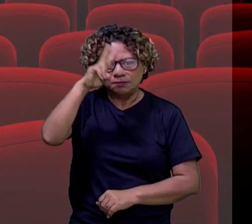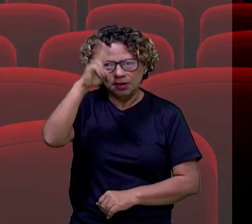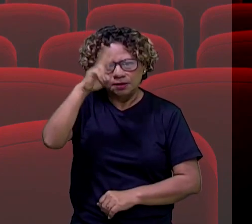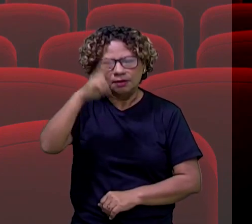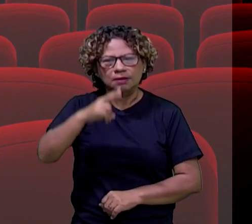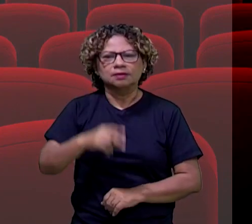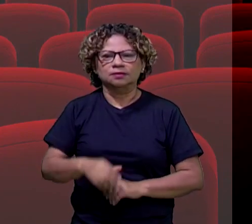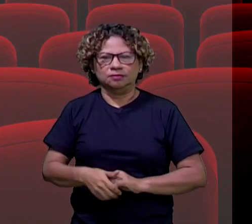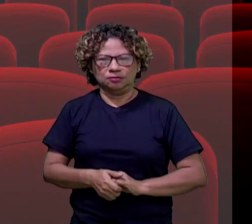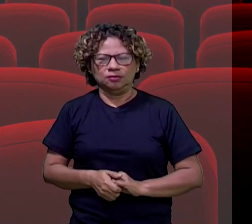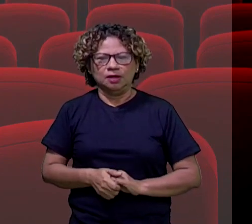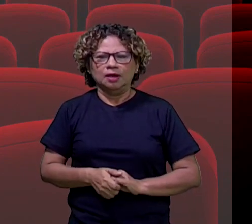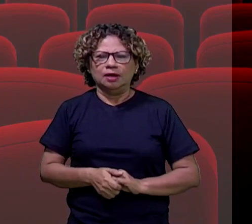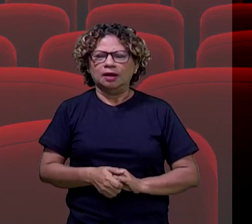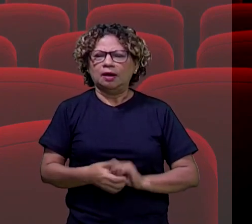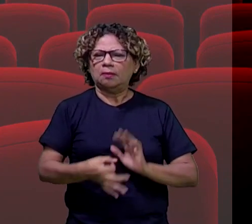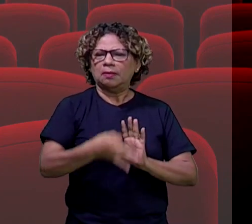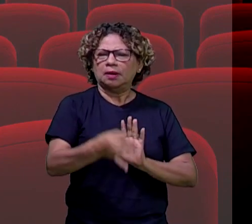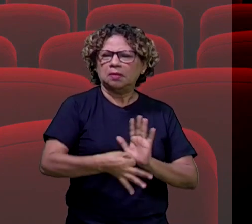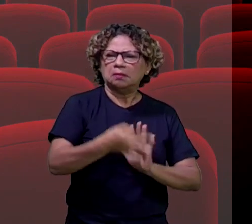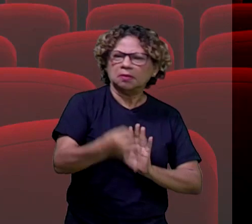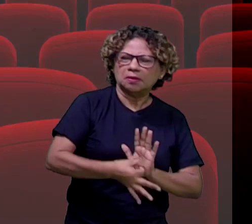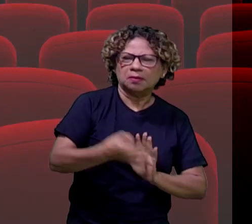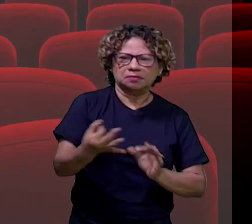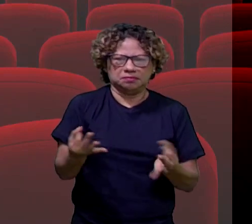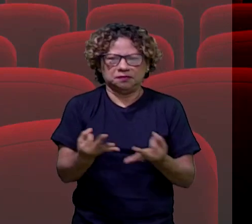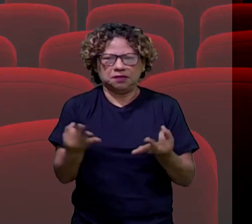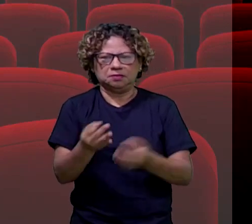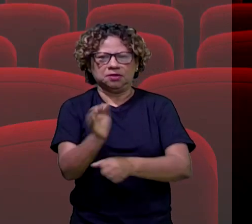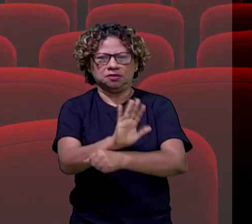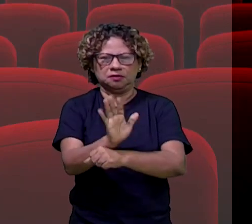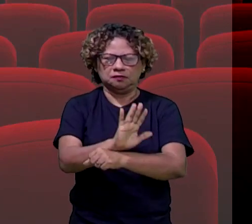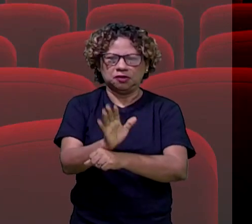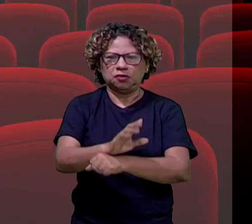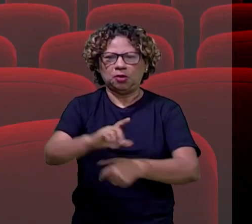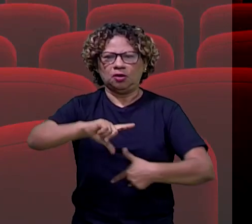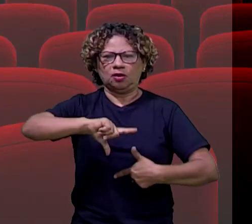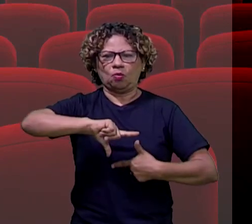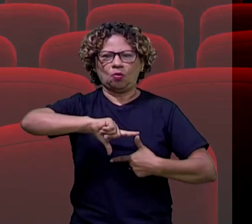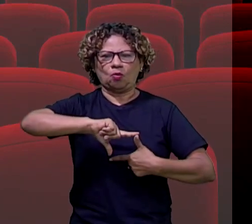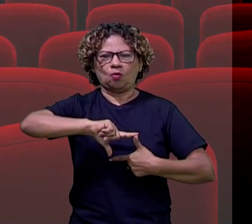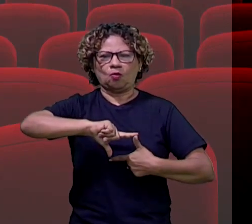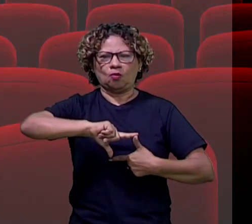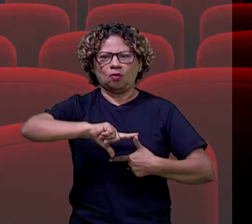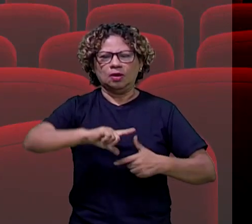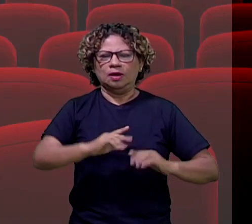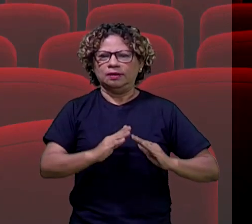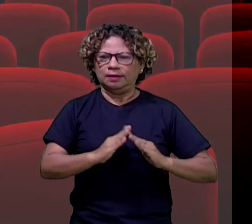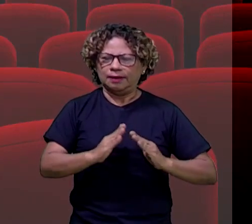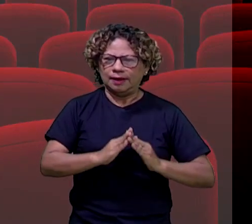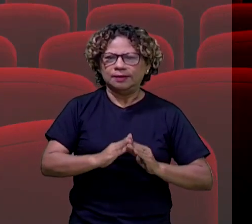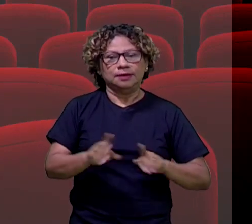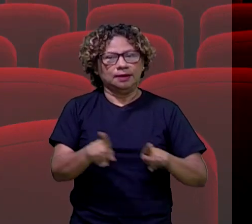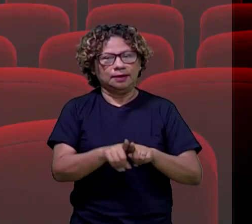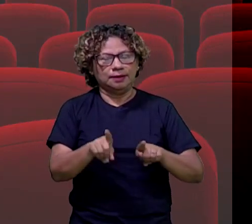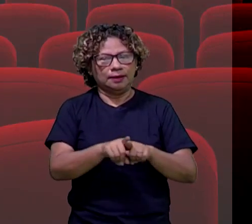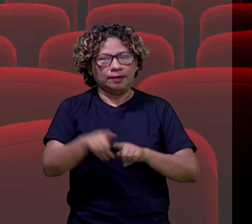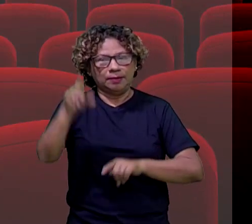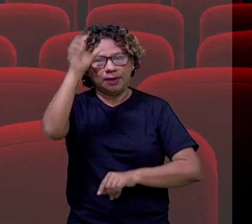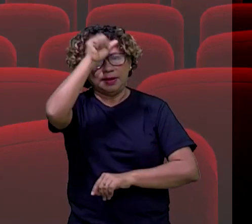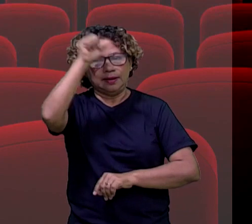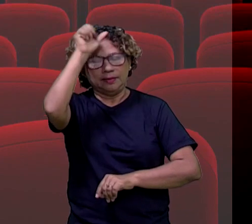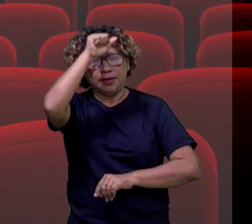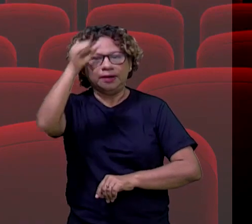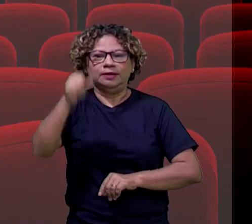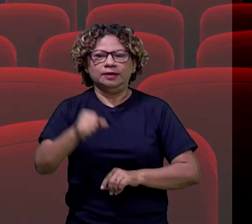aqui sugestões de filmes que vocês podem acompanhar nesse momento de isolamento e ainda aprender, não é? E essa temática foi